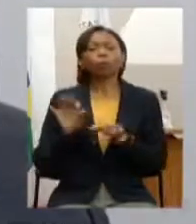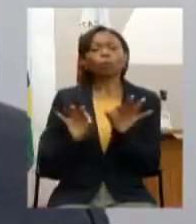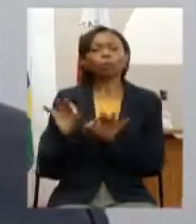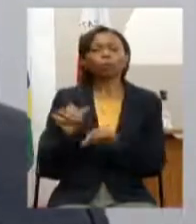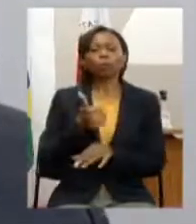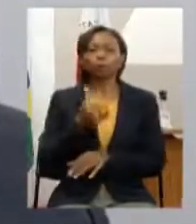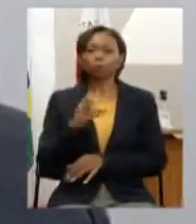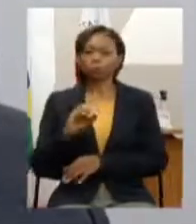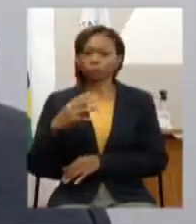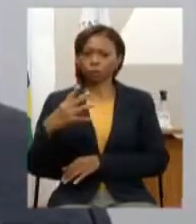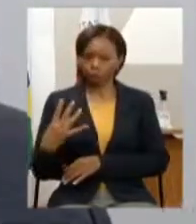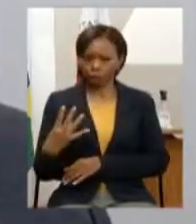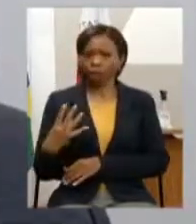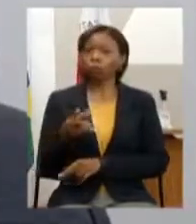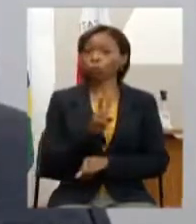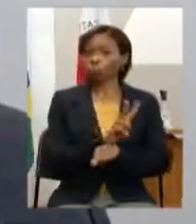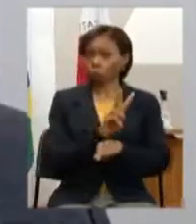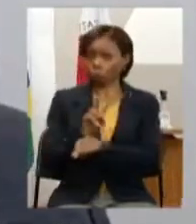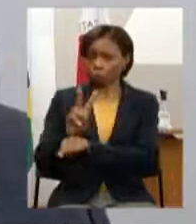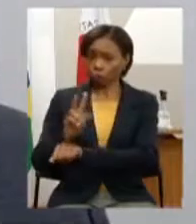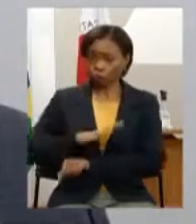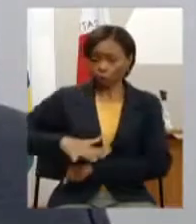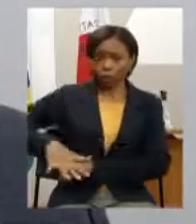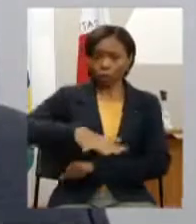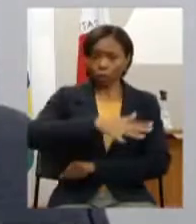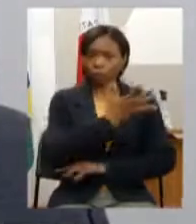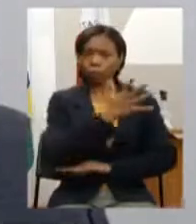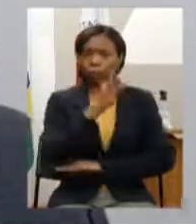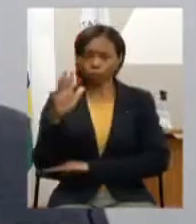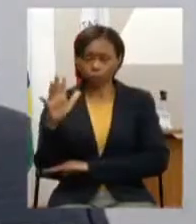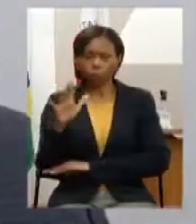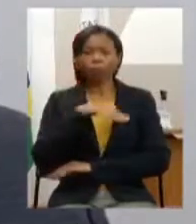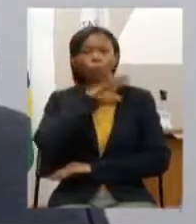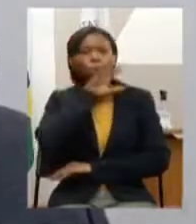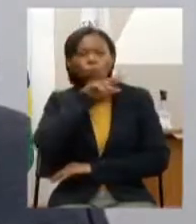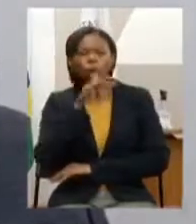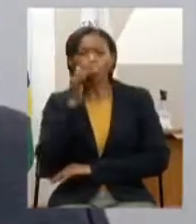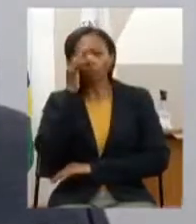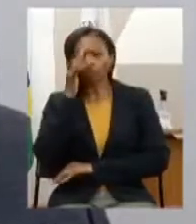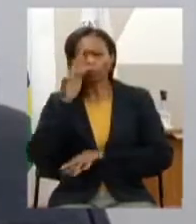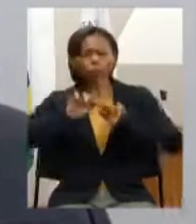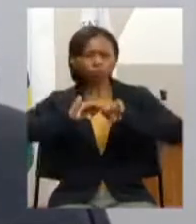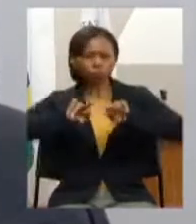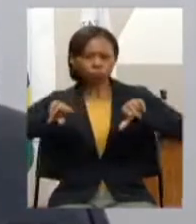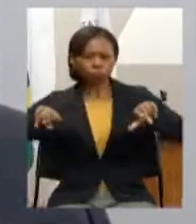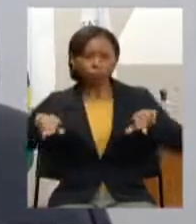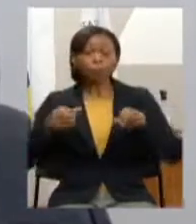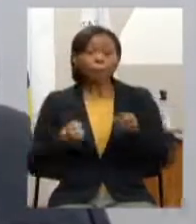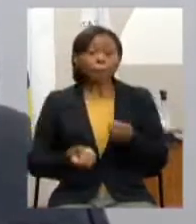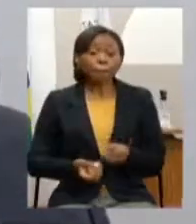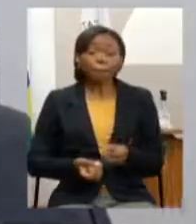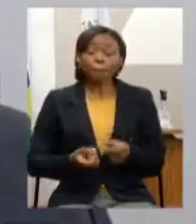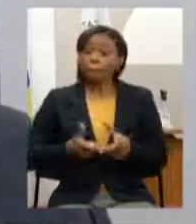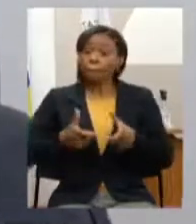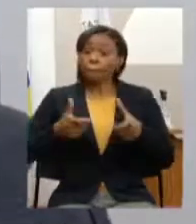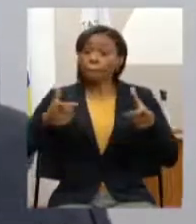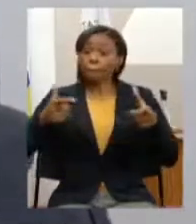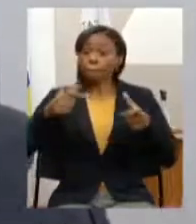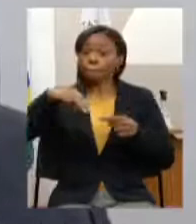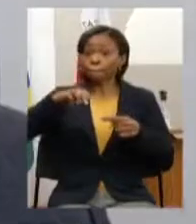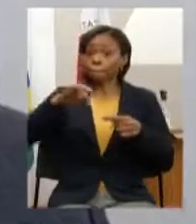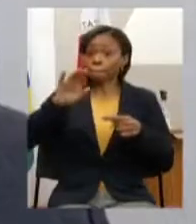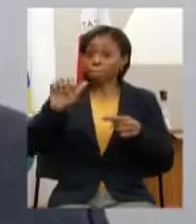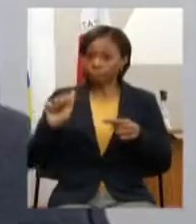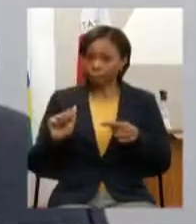proteção das áreas ambientalmente conservadas a fauna e a biodiversidade florestal aumentar a meta financeira da